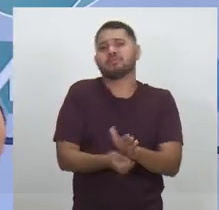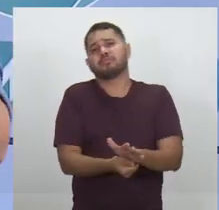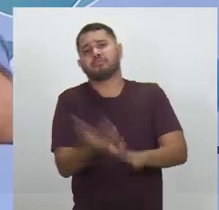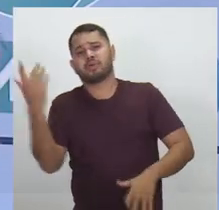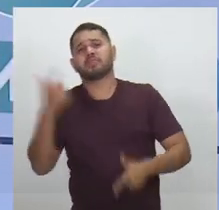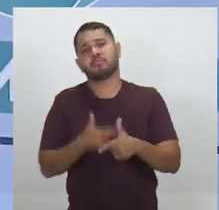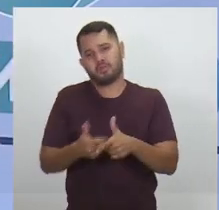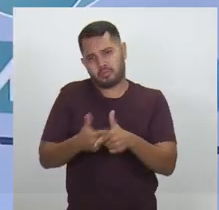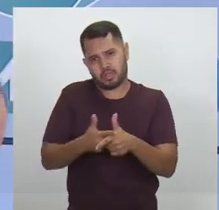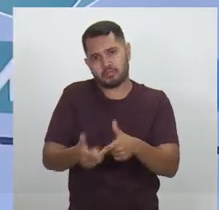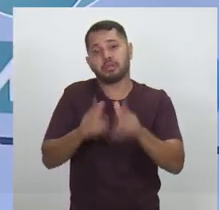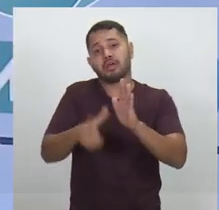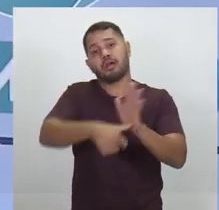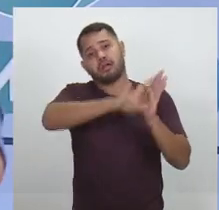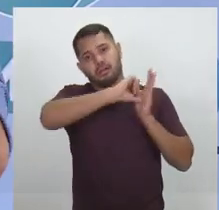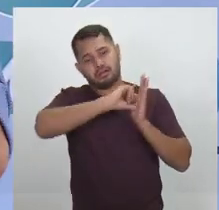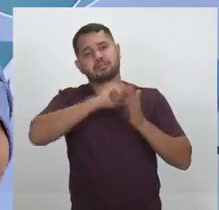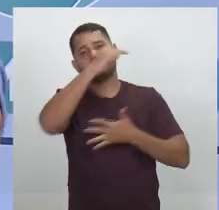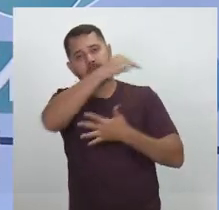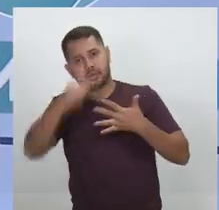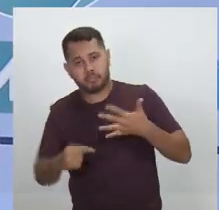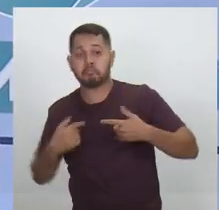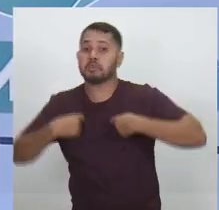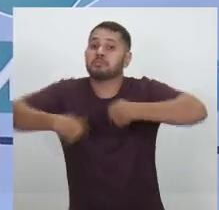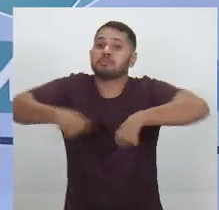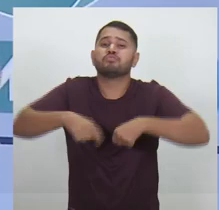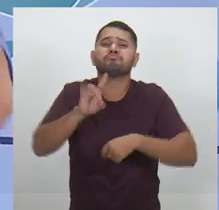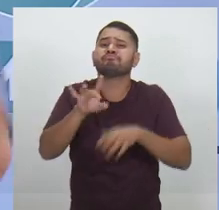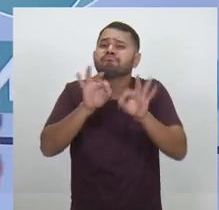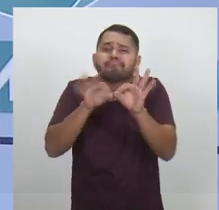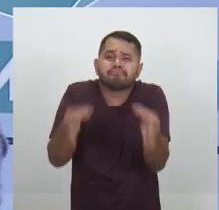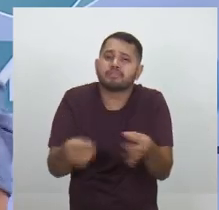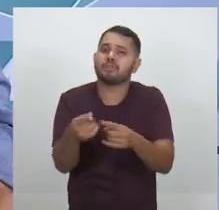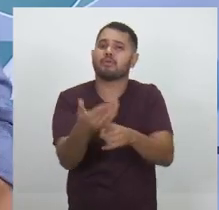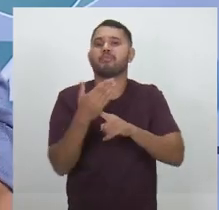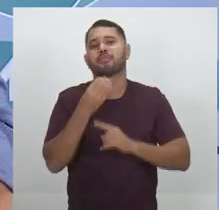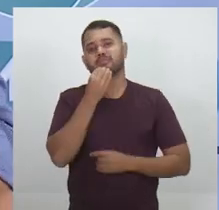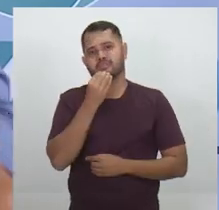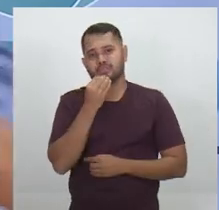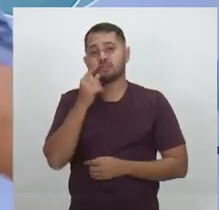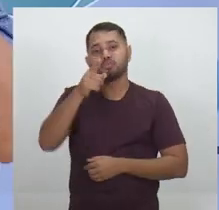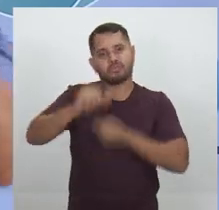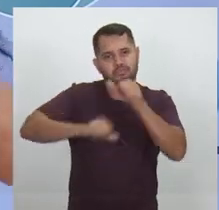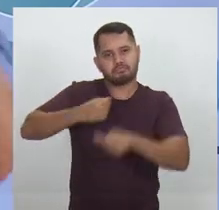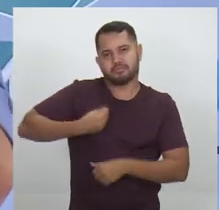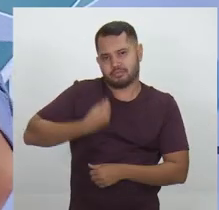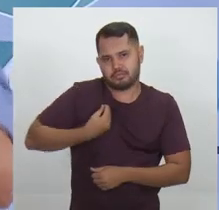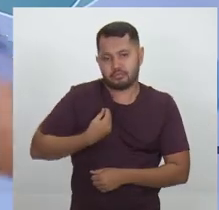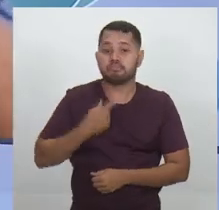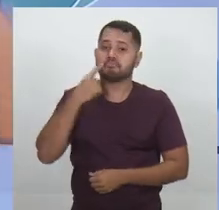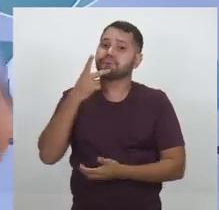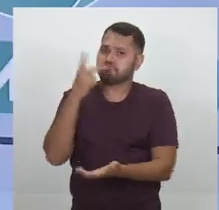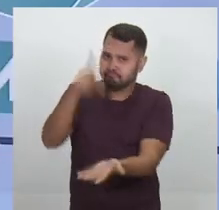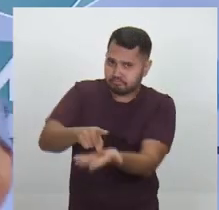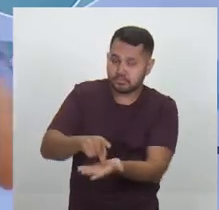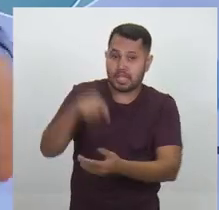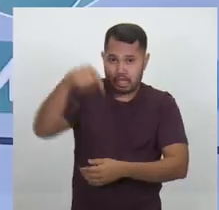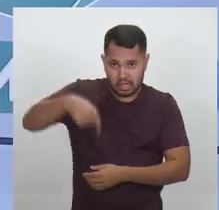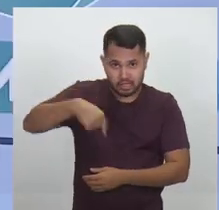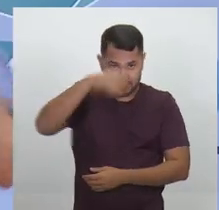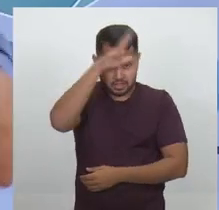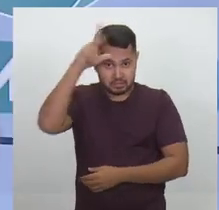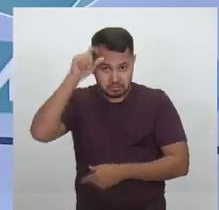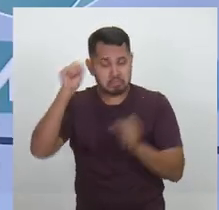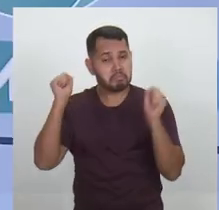dos problemas que estavam apresentados. Eu preciso de uma oportunidade para poder mudar a tua vida. E eu quero te afirmar que o Amazonas